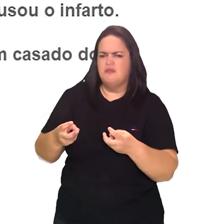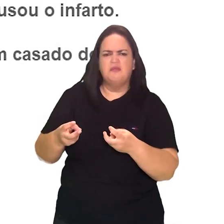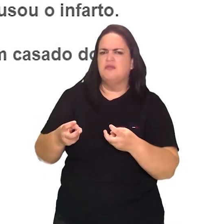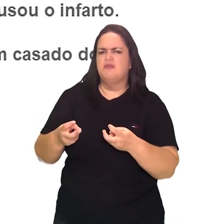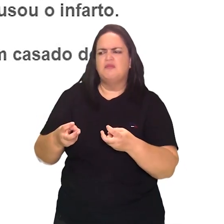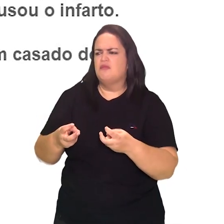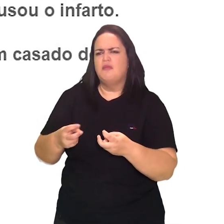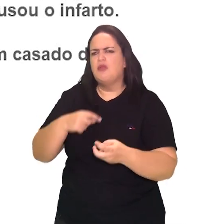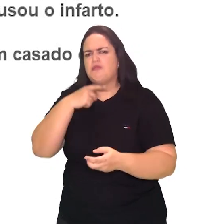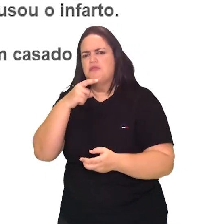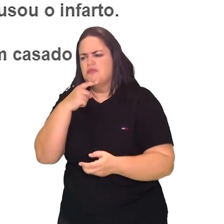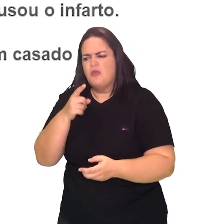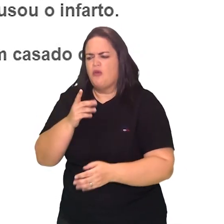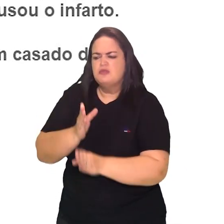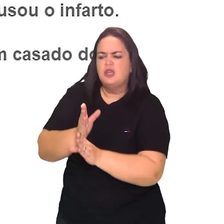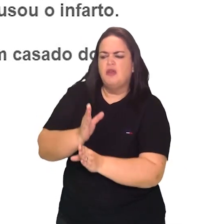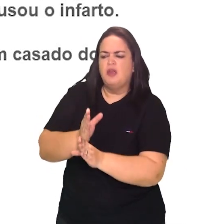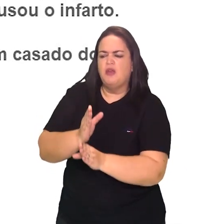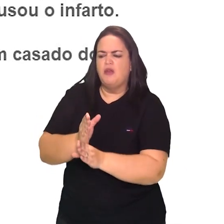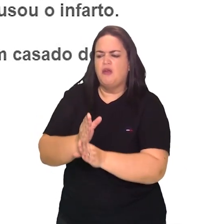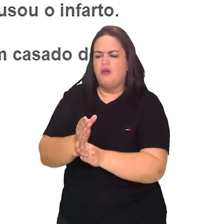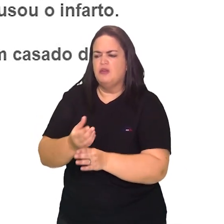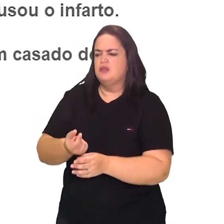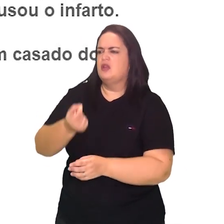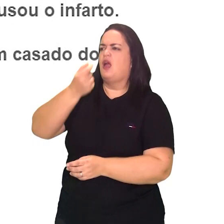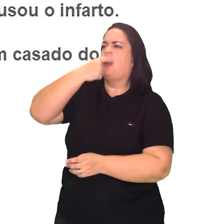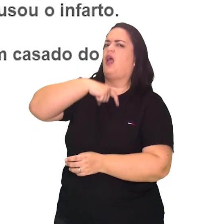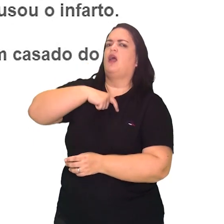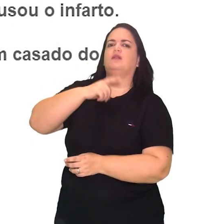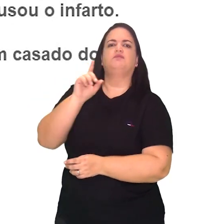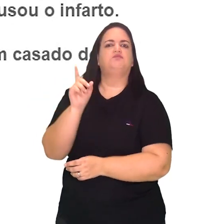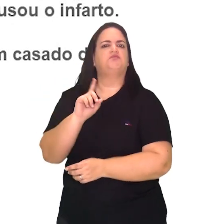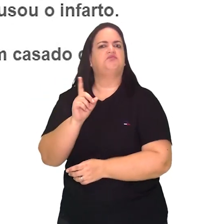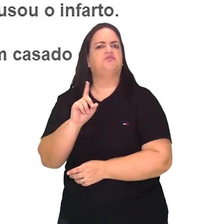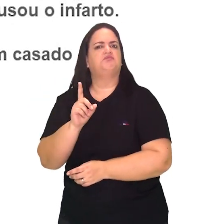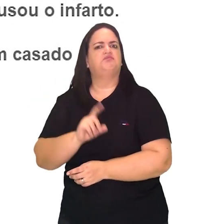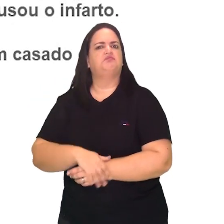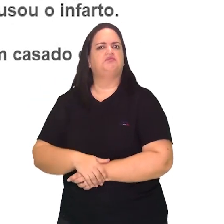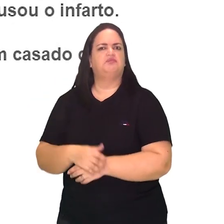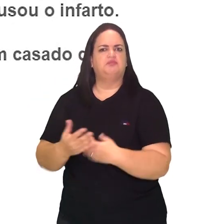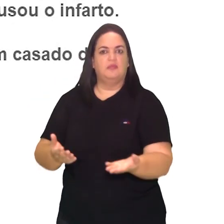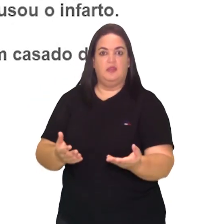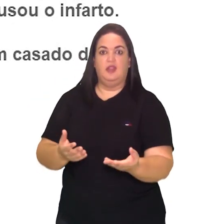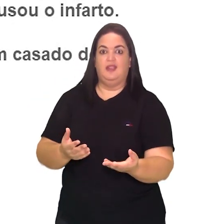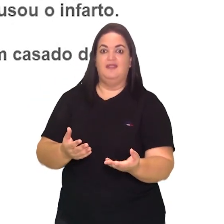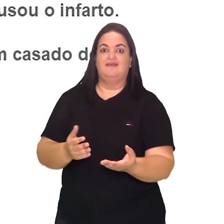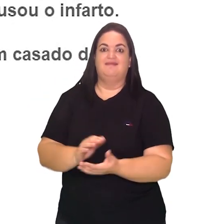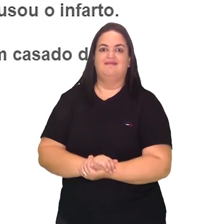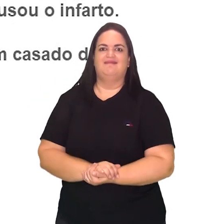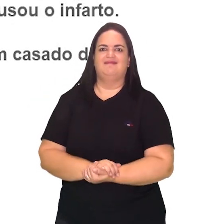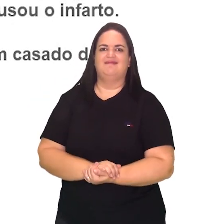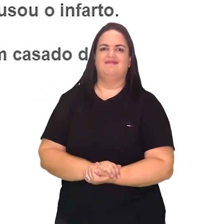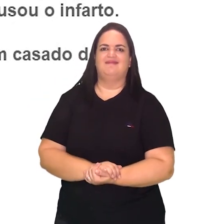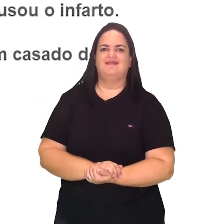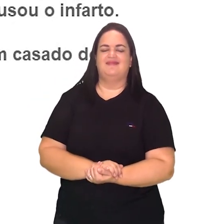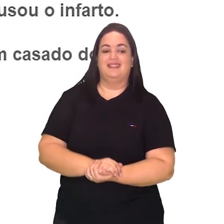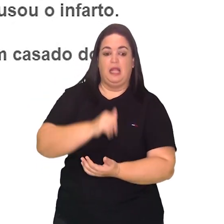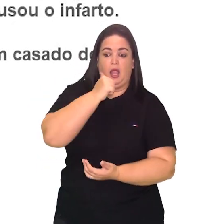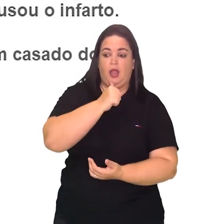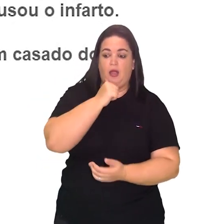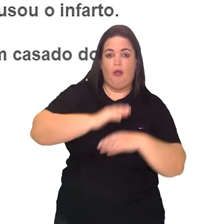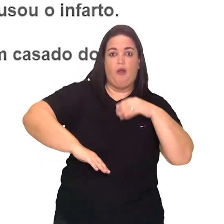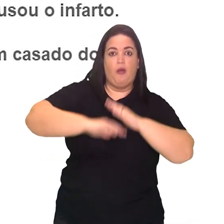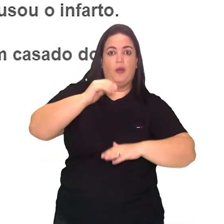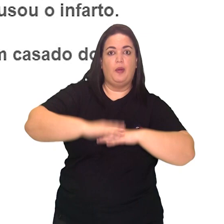substância venenosa. Por isso que quando alguém, a especialista Melissa Harvey, traz essa possibilidade, ele se